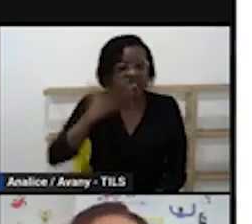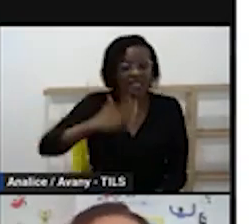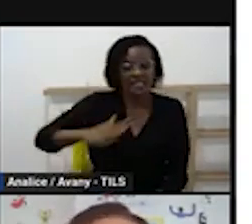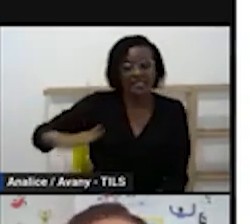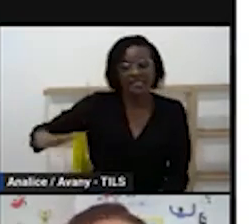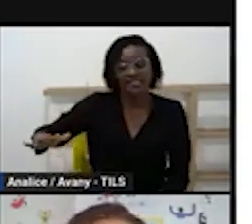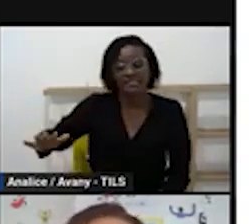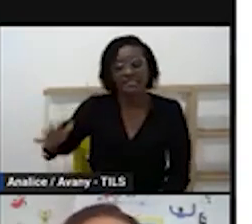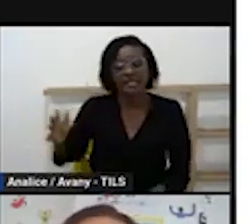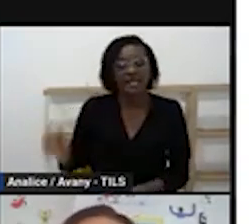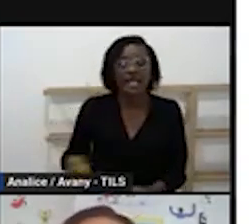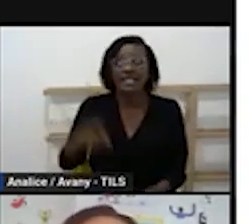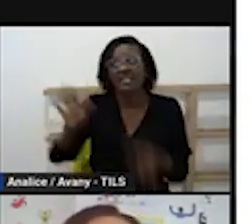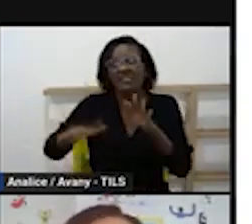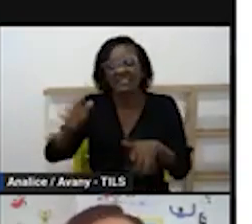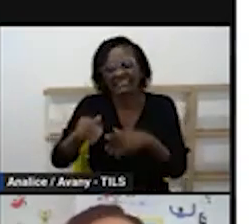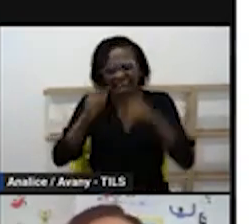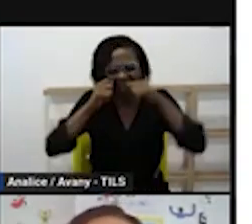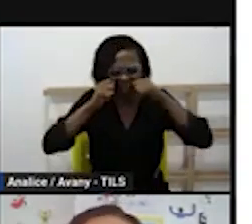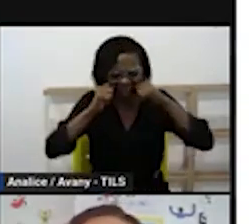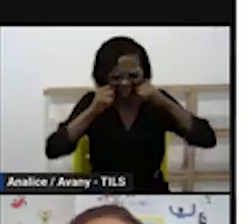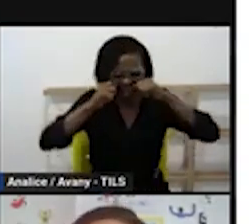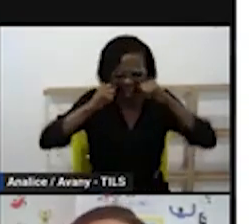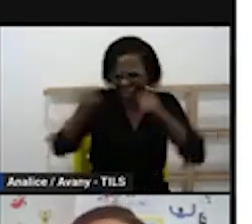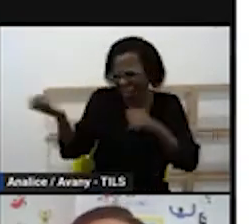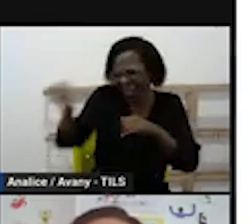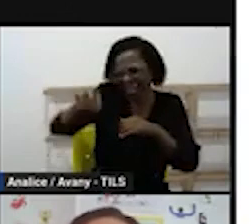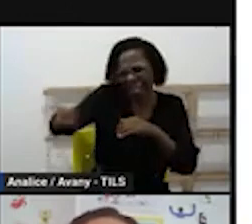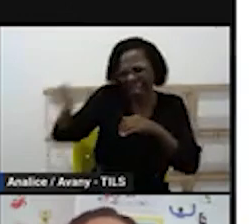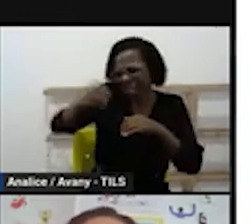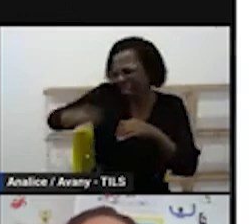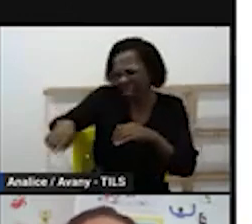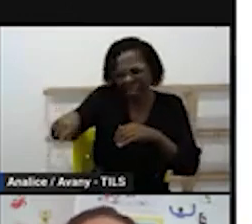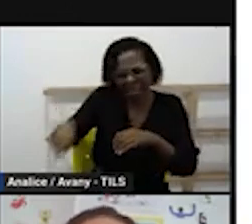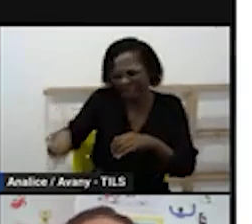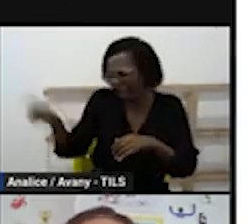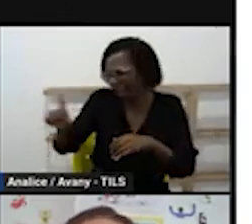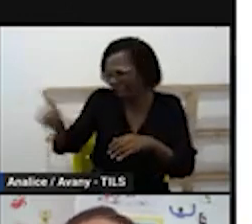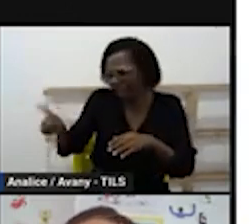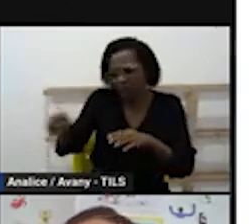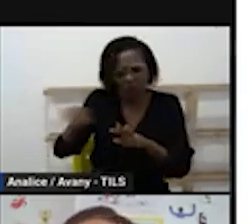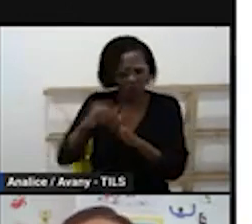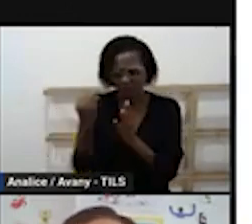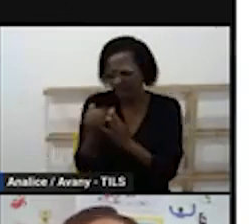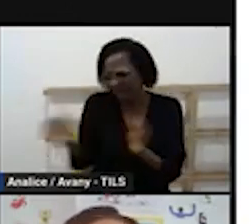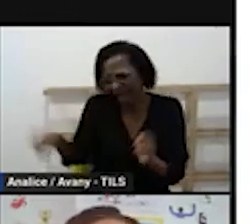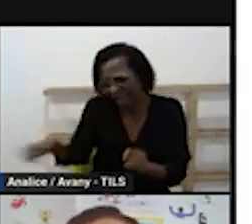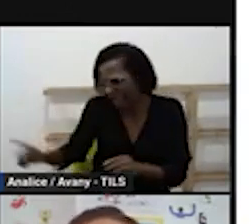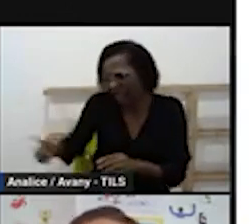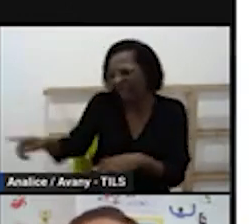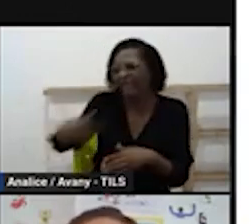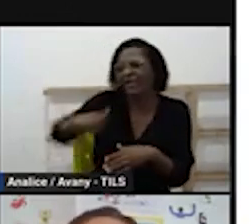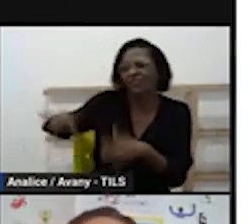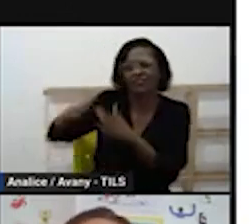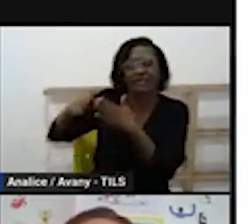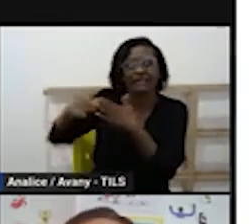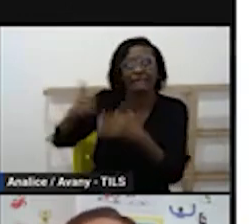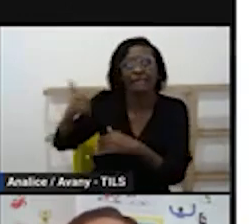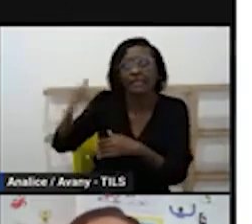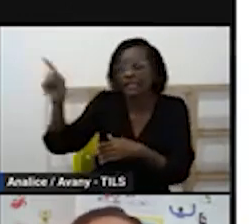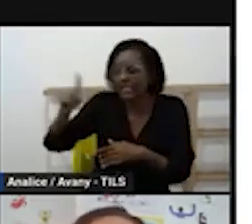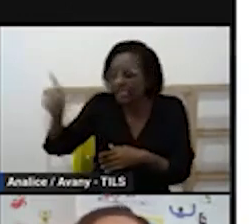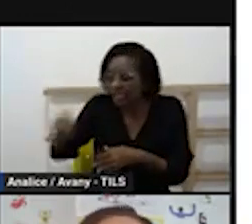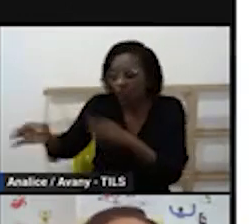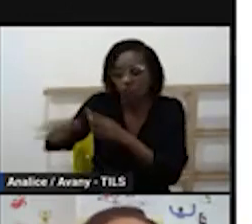por conta do choro, né, gente? No início, a gente tem muito choro, né, e aí a gente precisa ter essa flexibilidade na rotina.